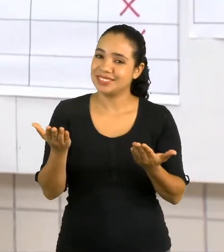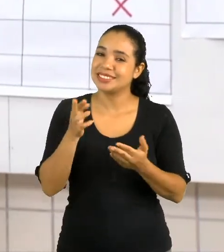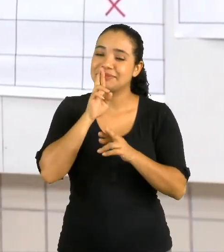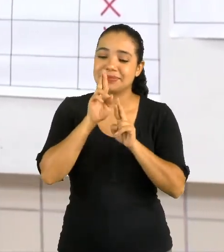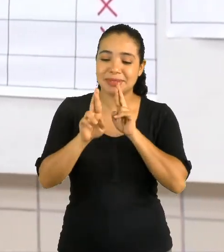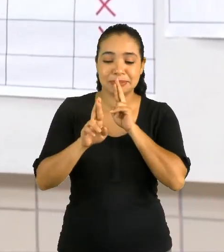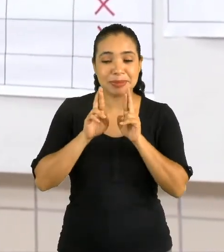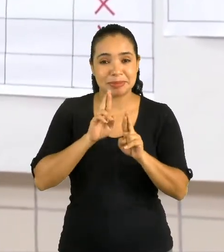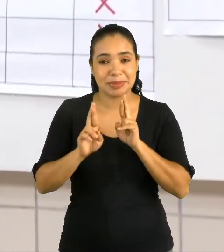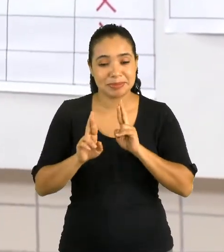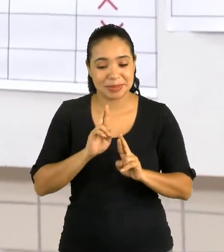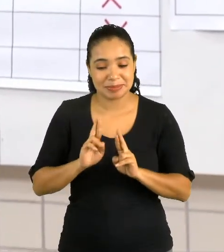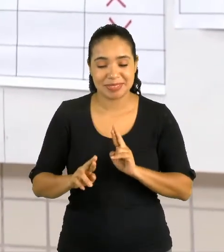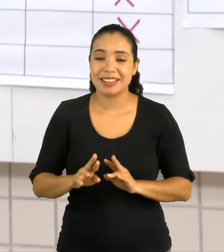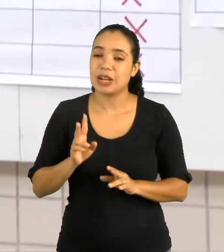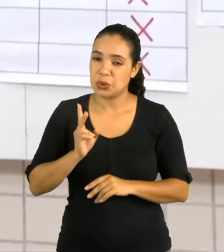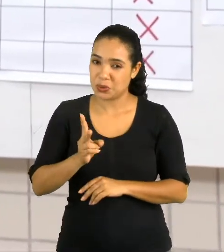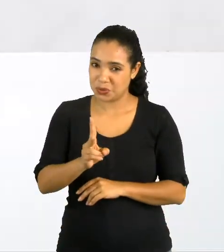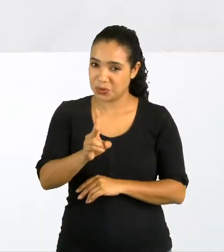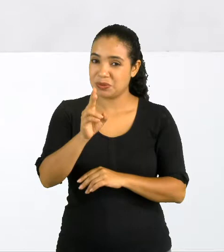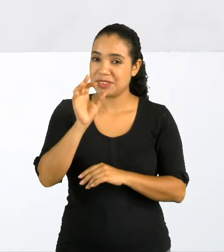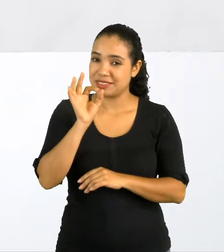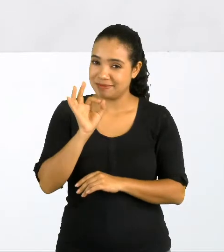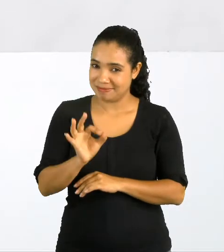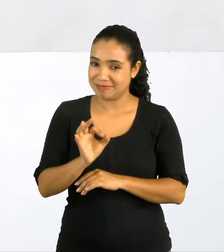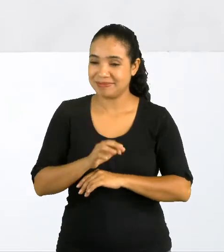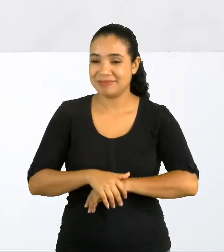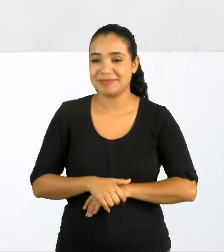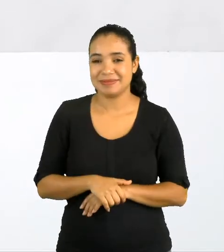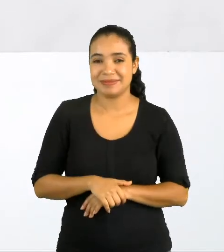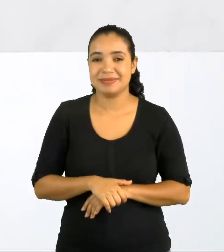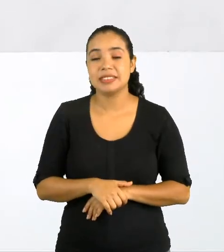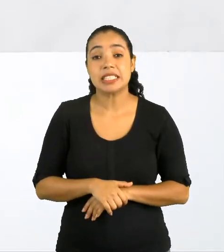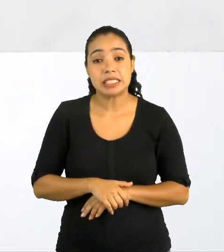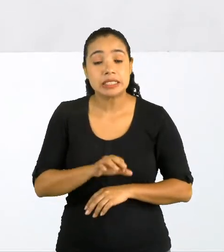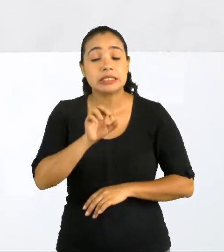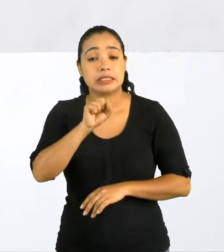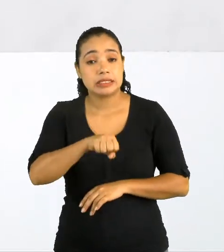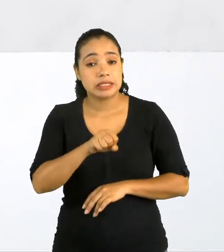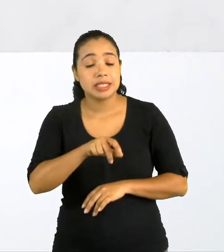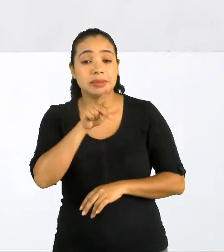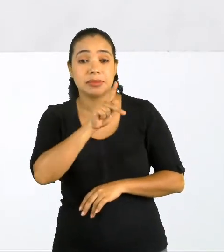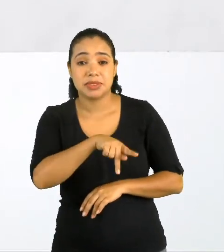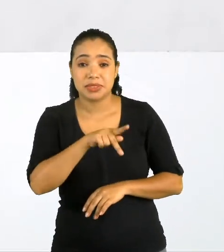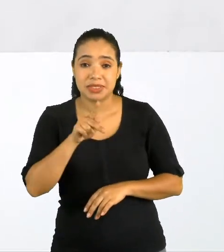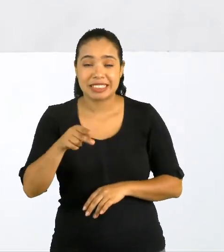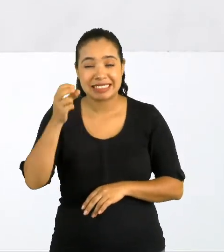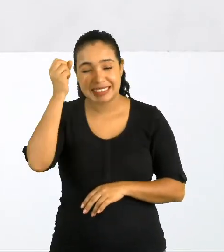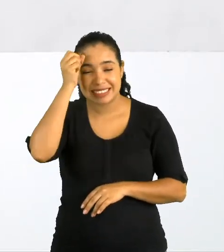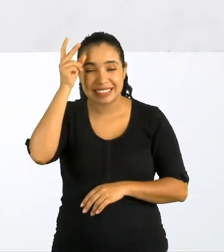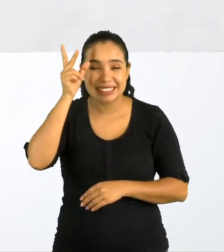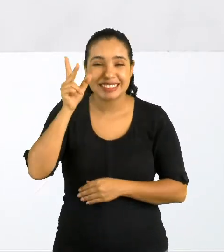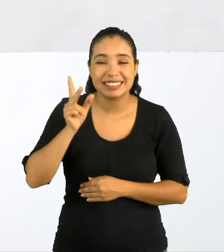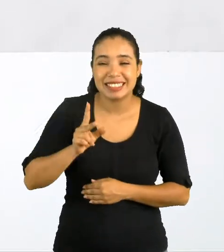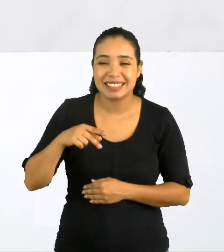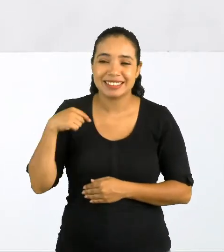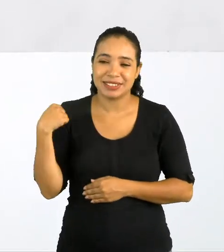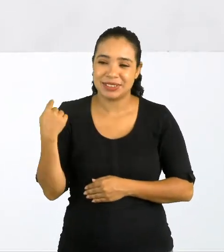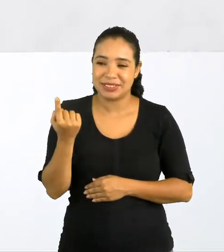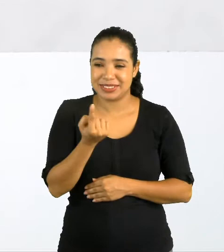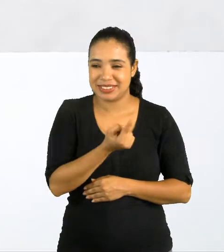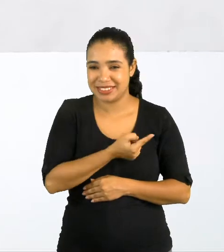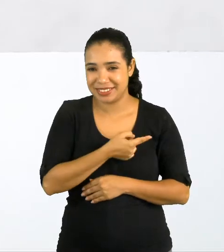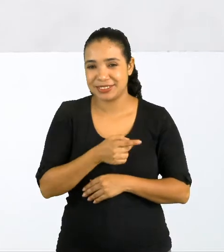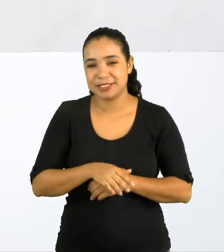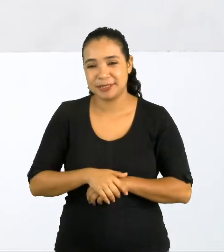show. Continuem assim. Realmente, professora, nós somos muito espertos. Ah,